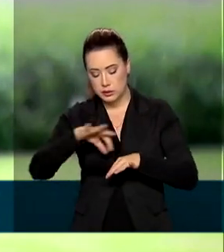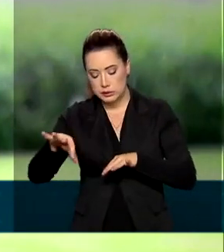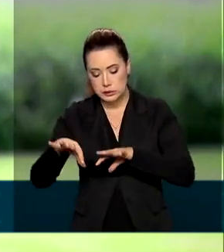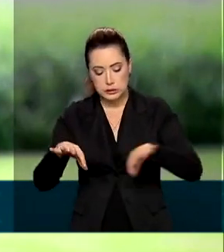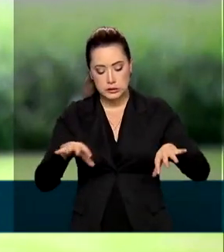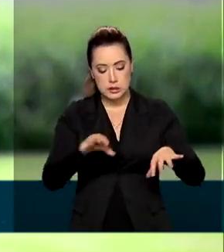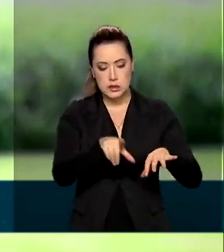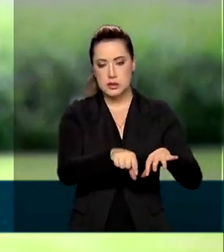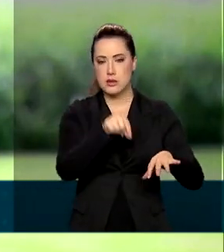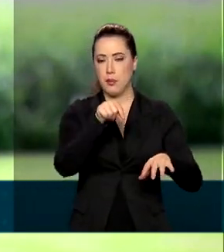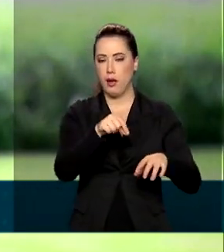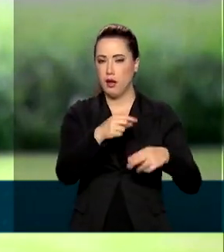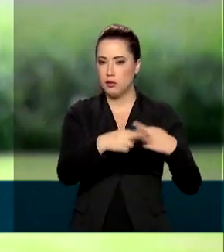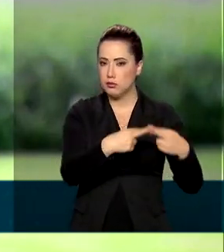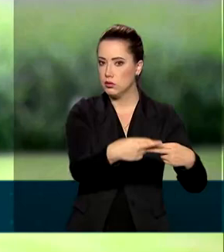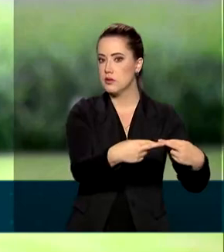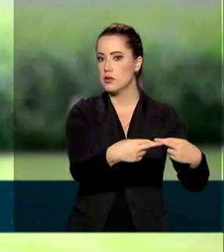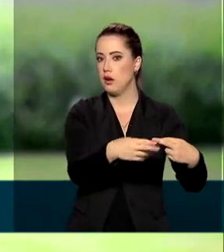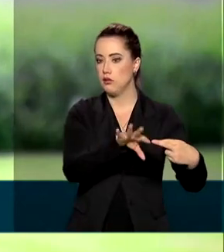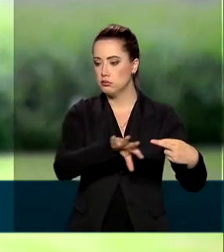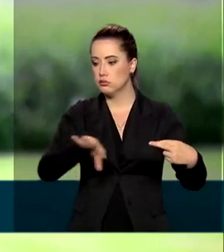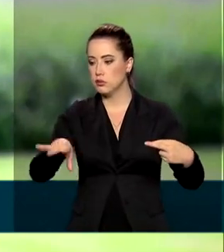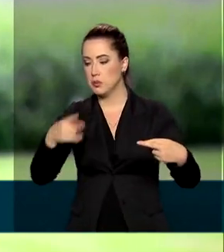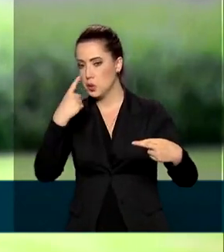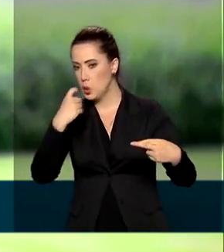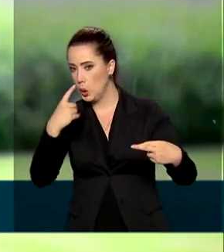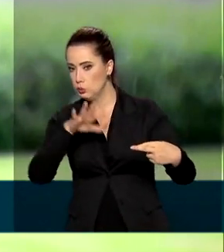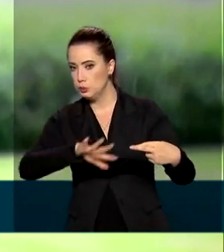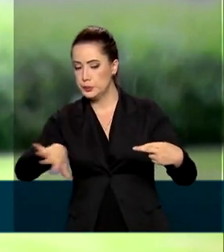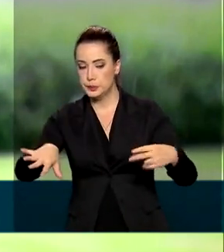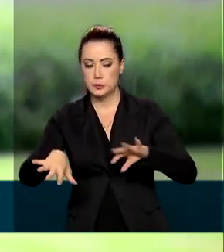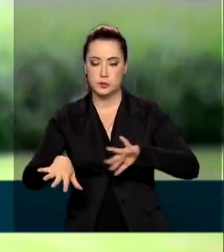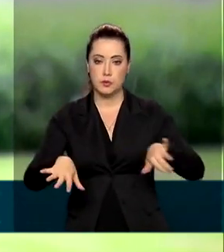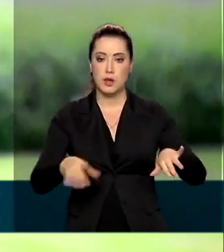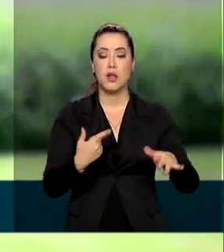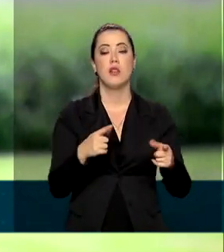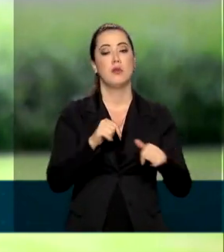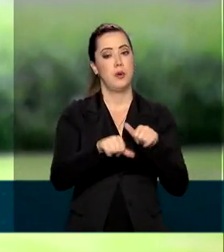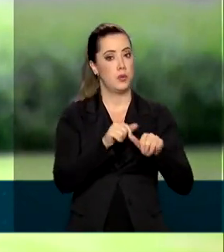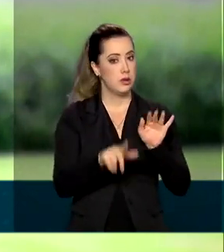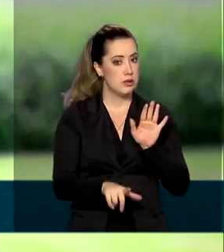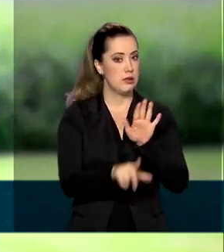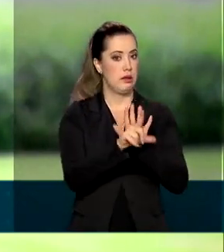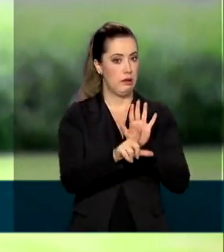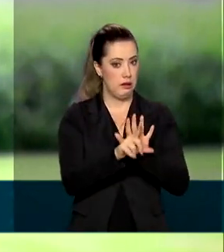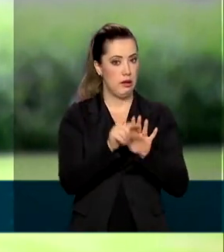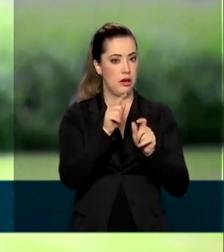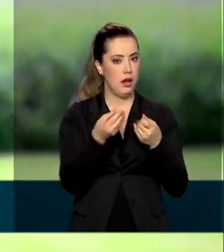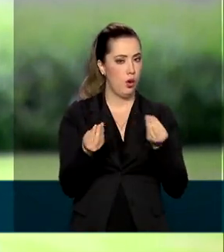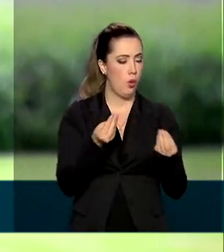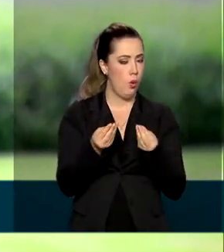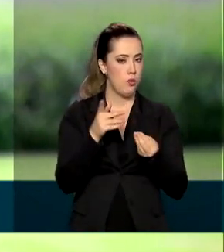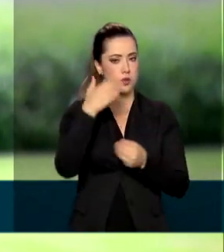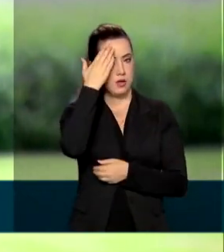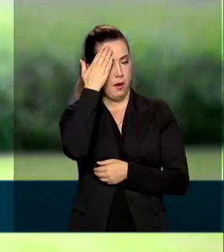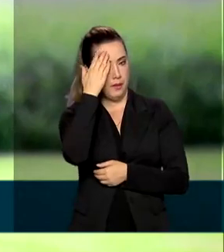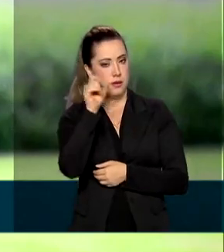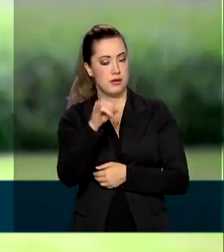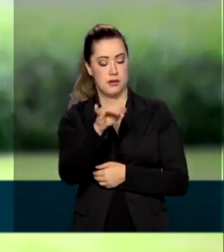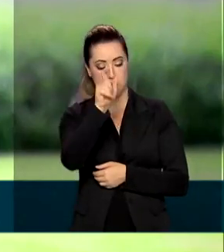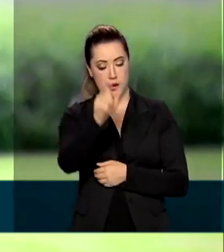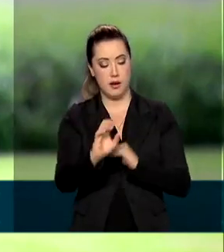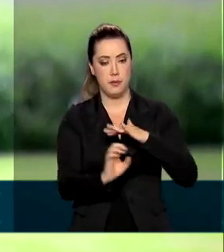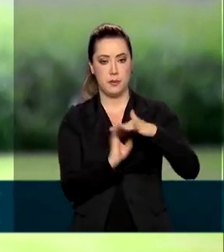recicláveis e mudanças na legislação, com a implantação de sistemas de logística reversa que impõe aos